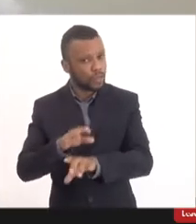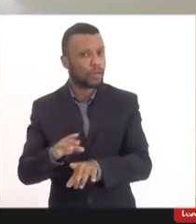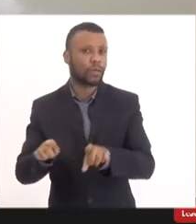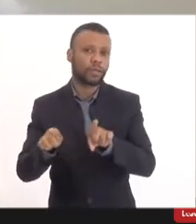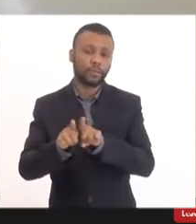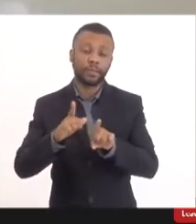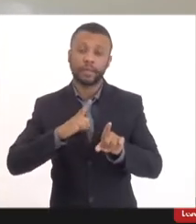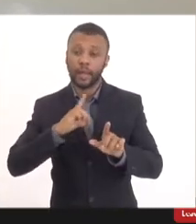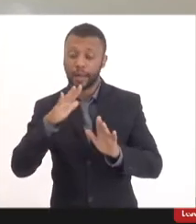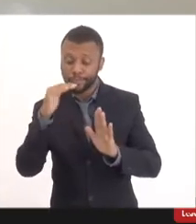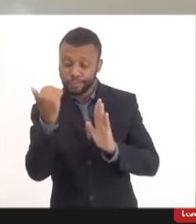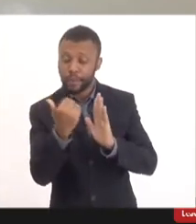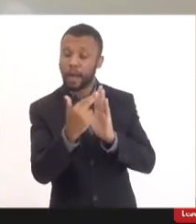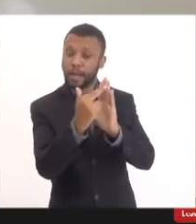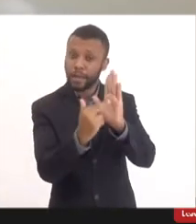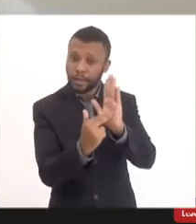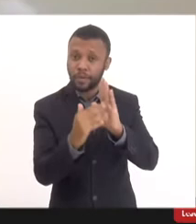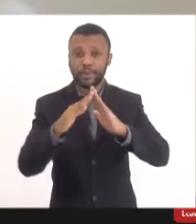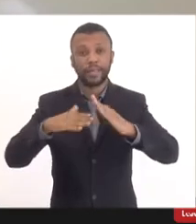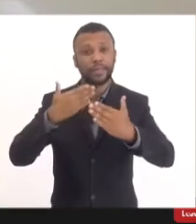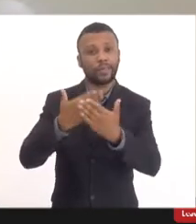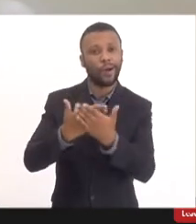regramento para as escolas estaduais,